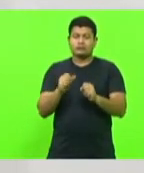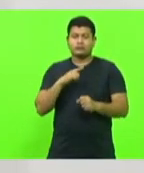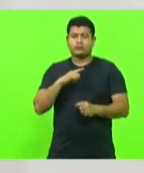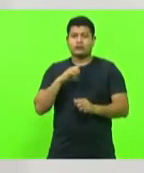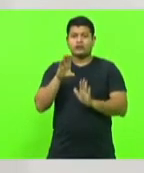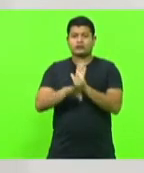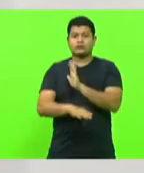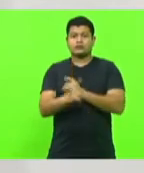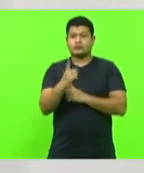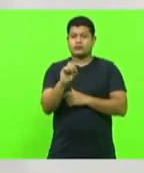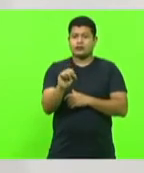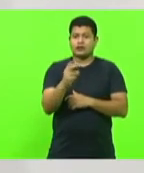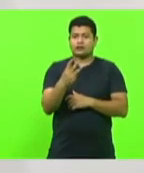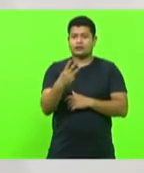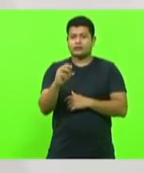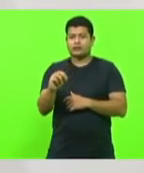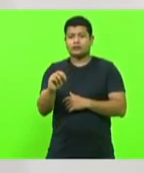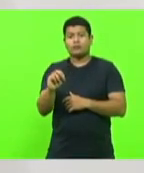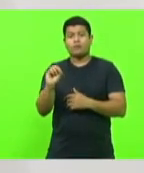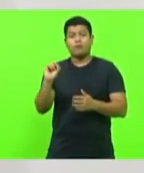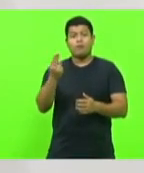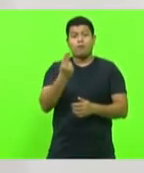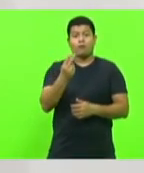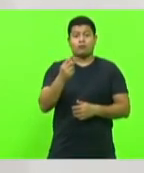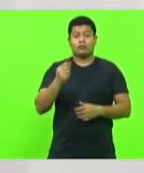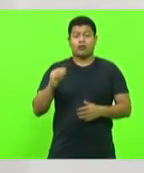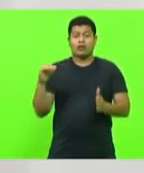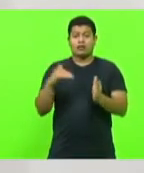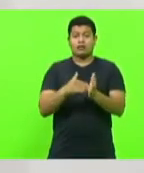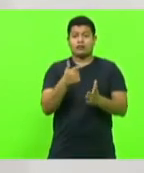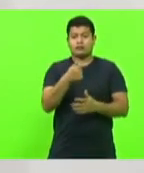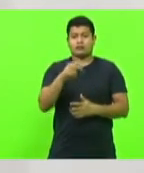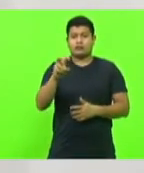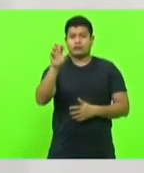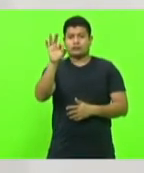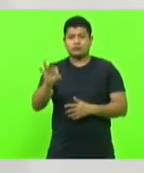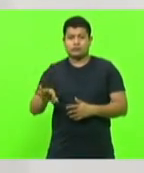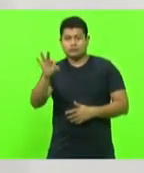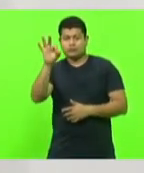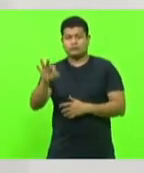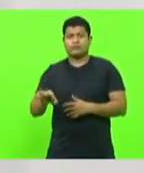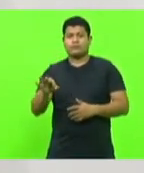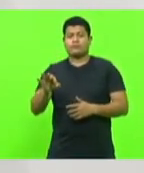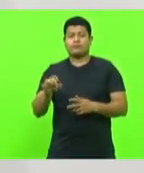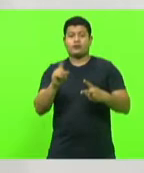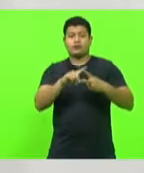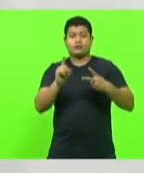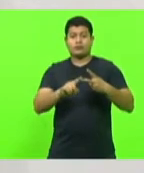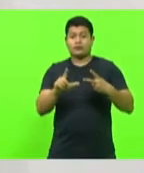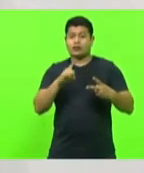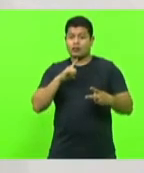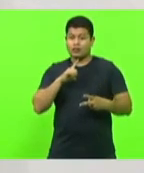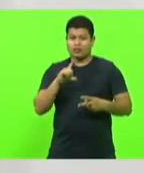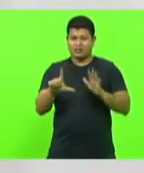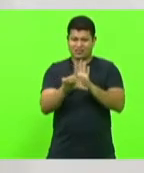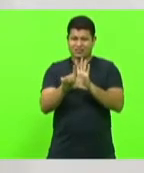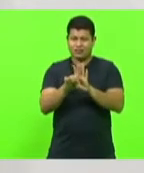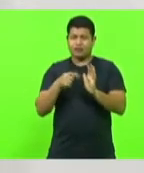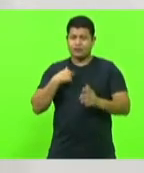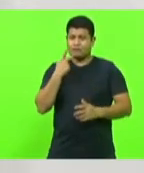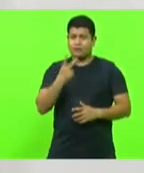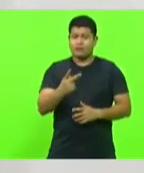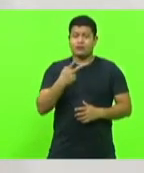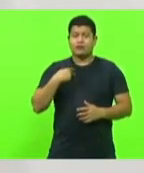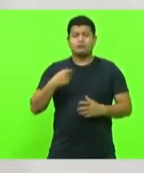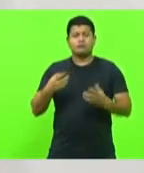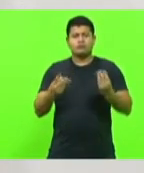depender da faixa de consumo. Essas duas leis que eu mencionei são frutos de muita luta, mobilização